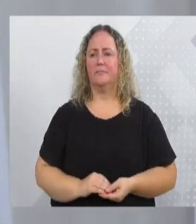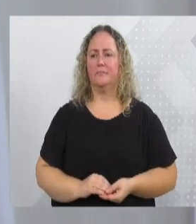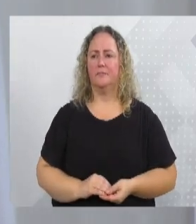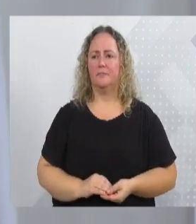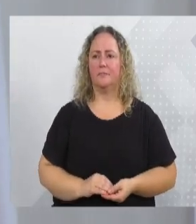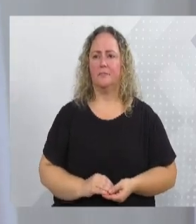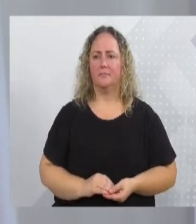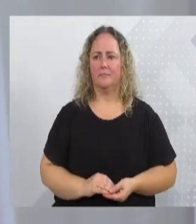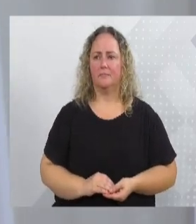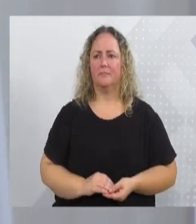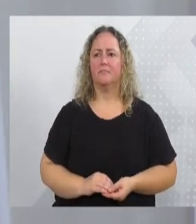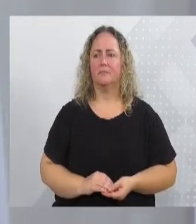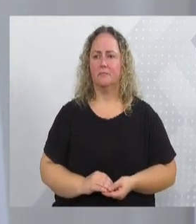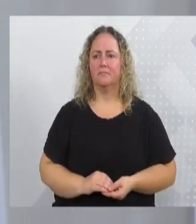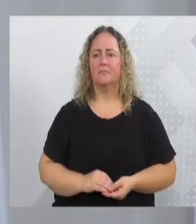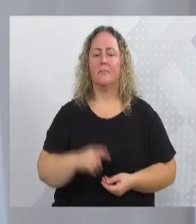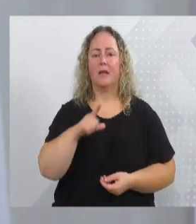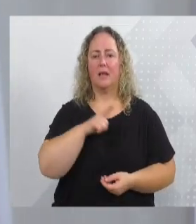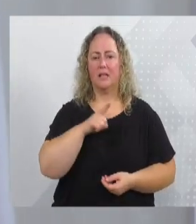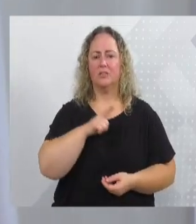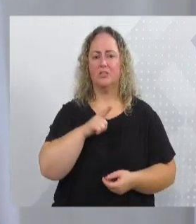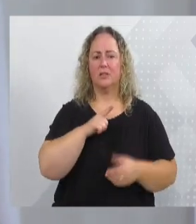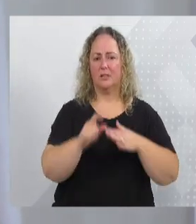fake news